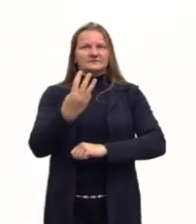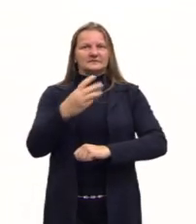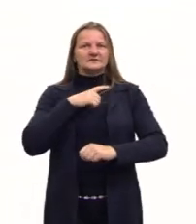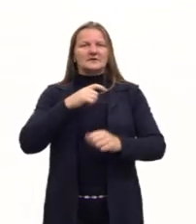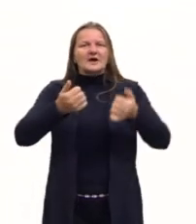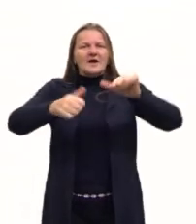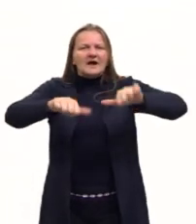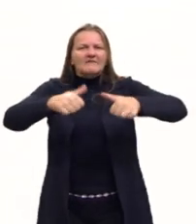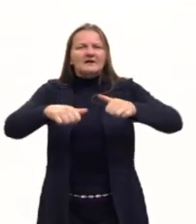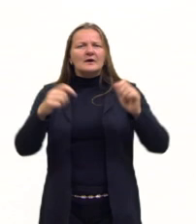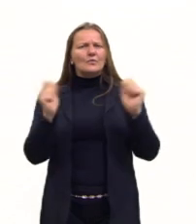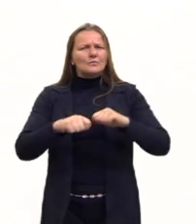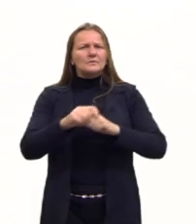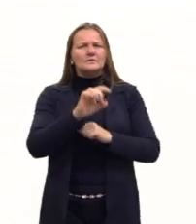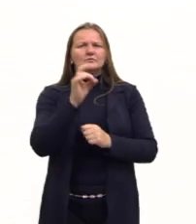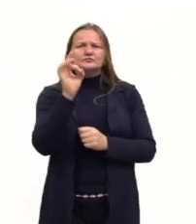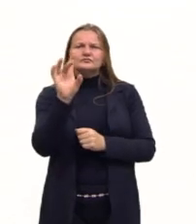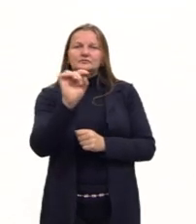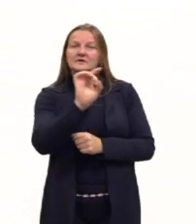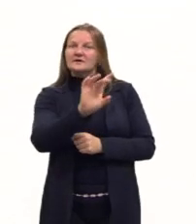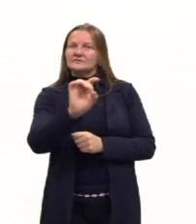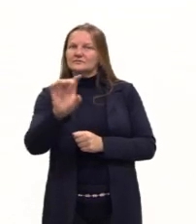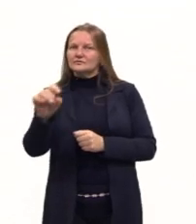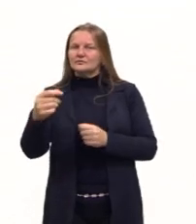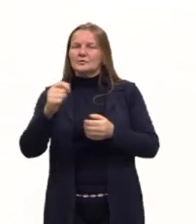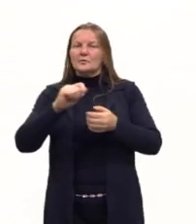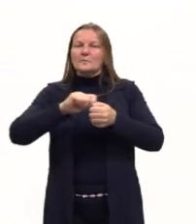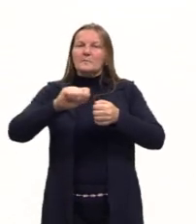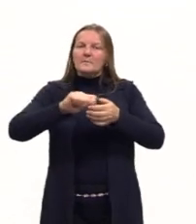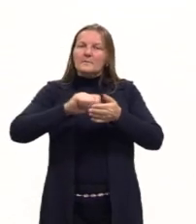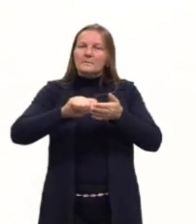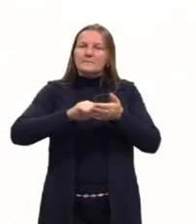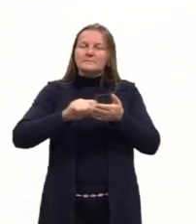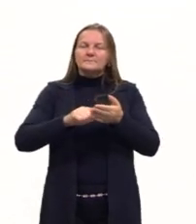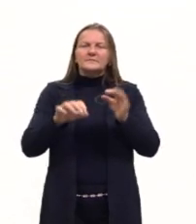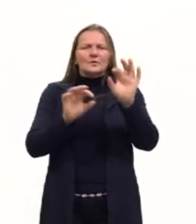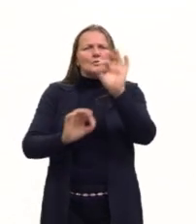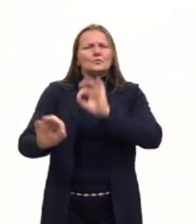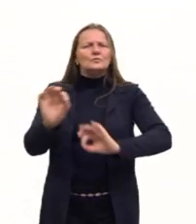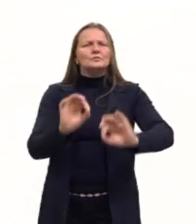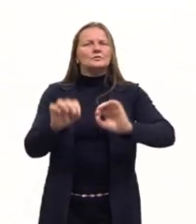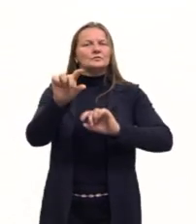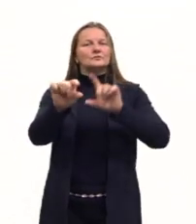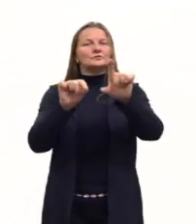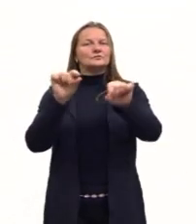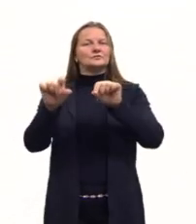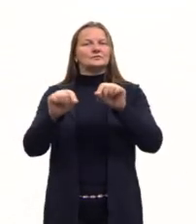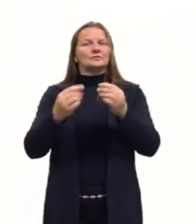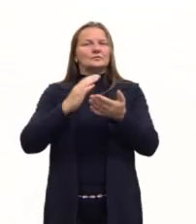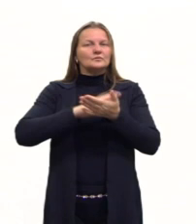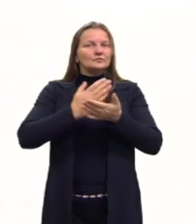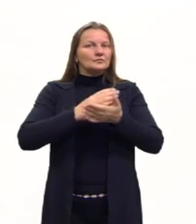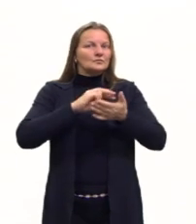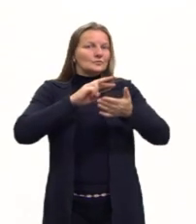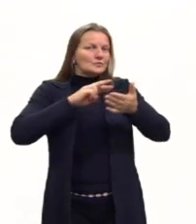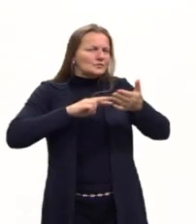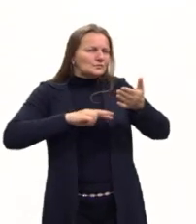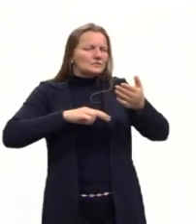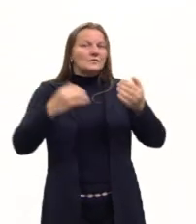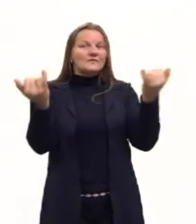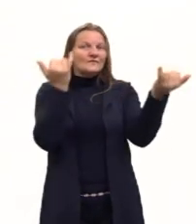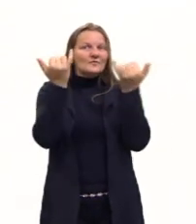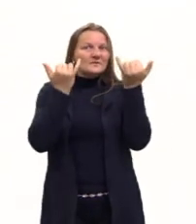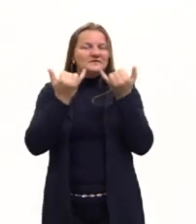avaliar a capacidade do candidato na seleção, organização e interpretação de informações,